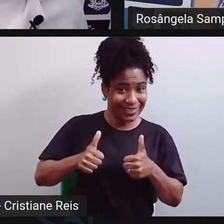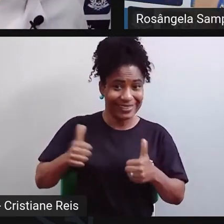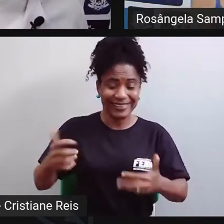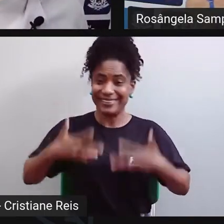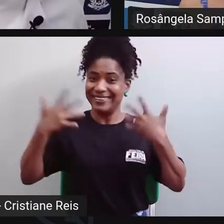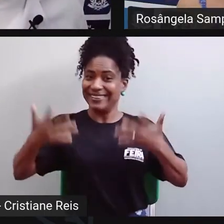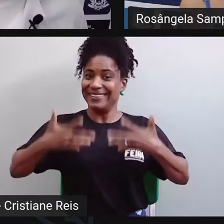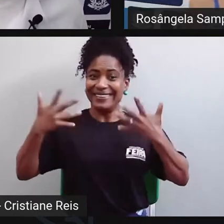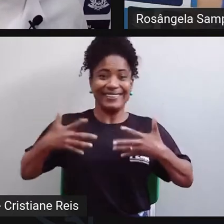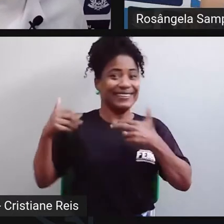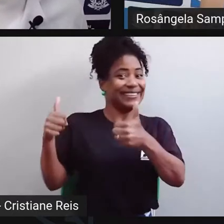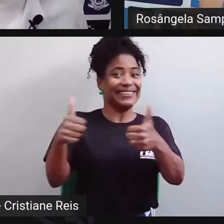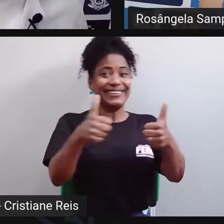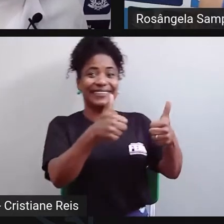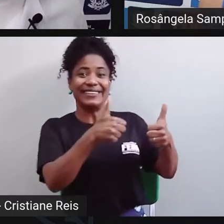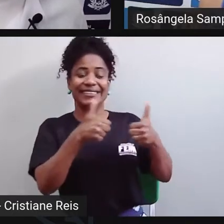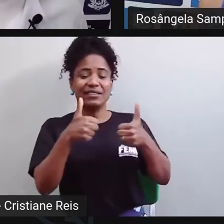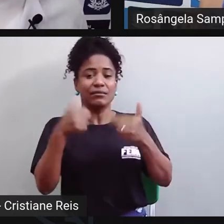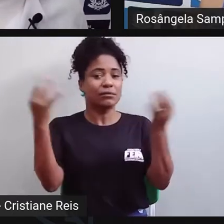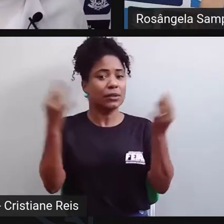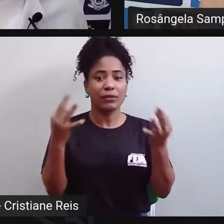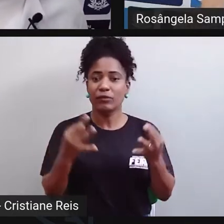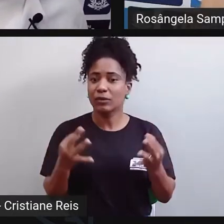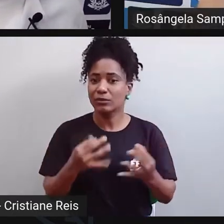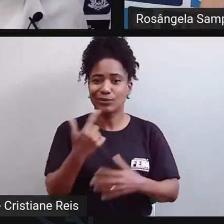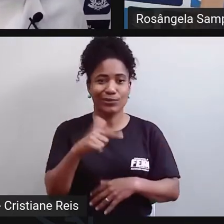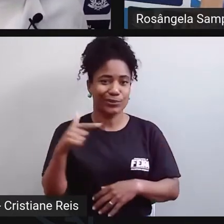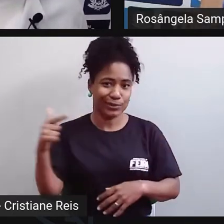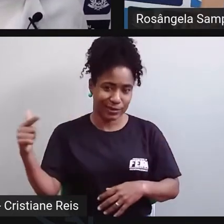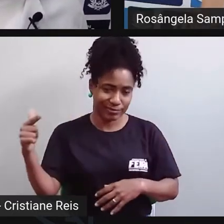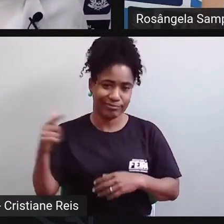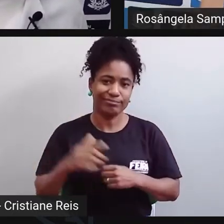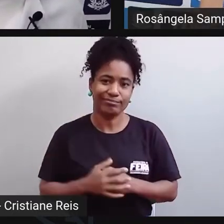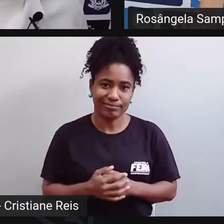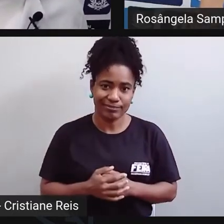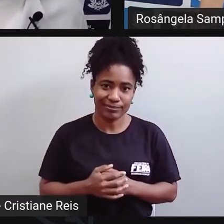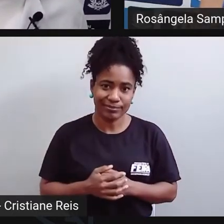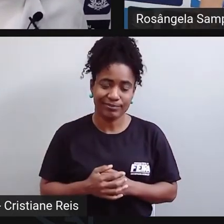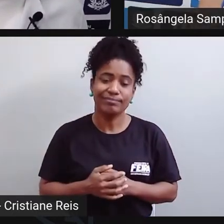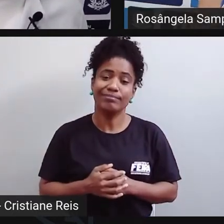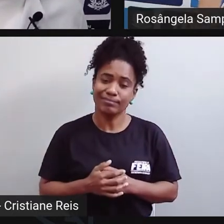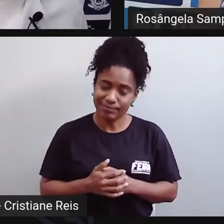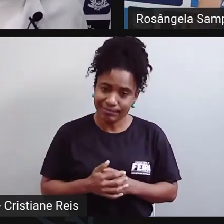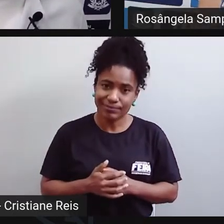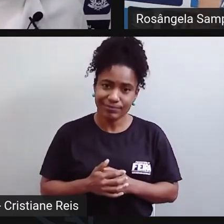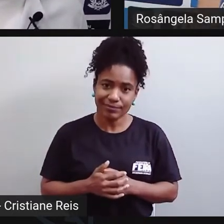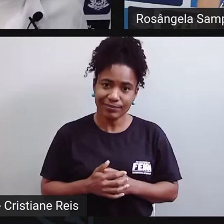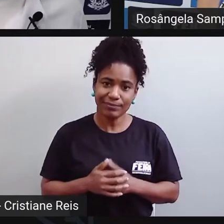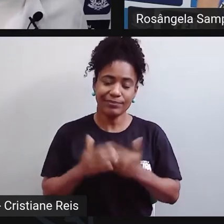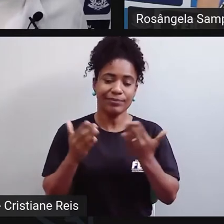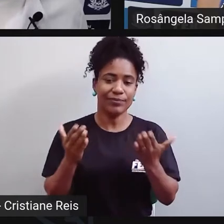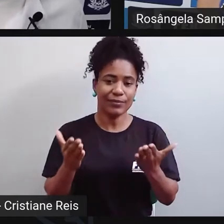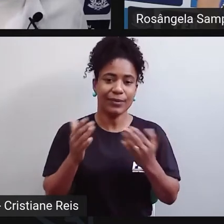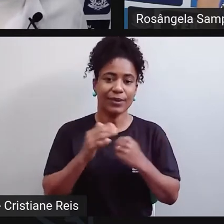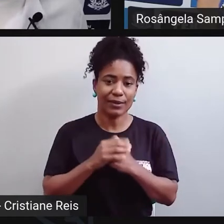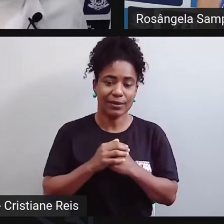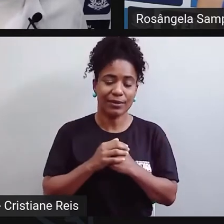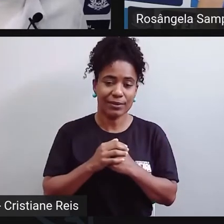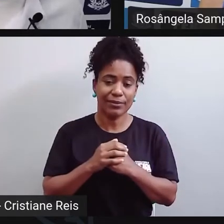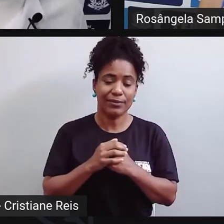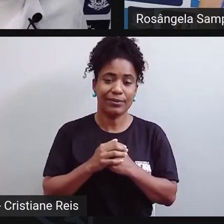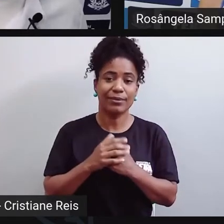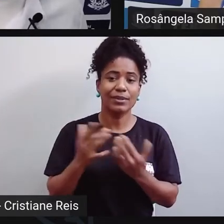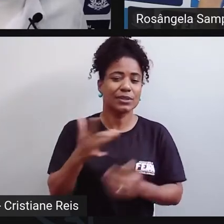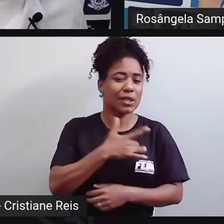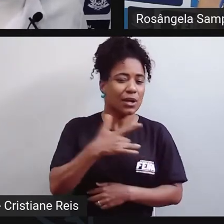estado de perfeito, né? Sim, sim. Estado. Então, assim, o que é saúde, na